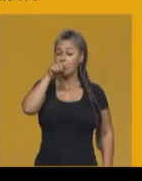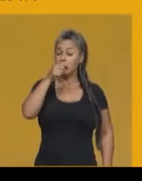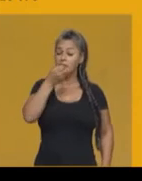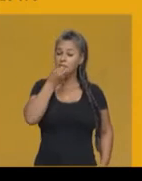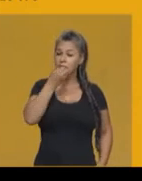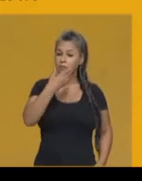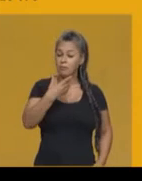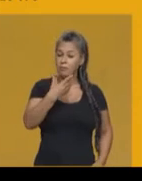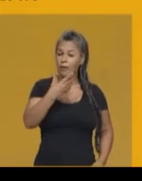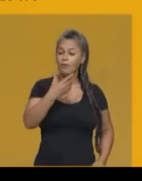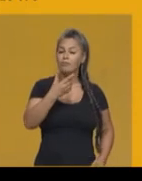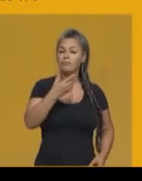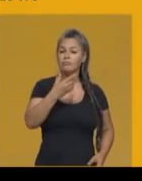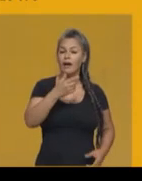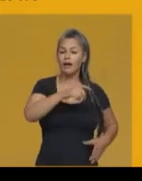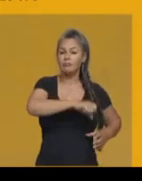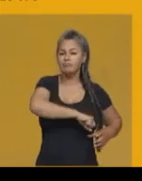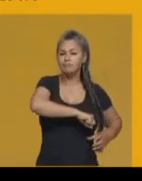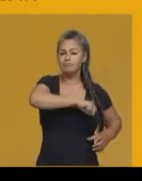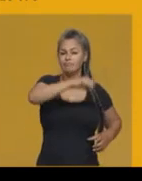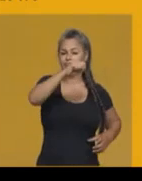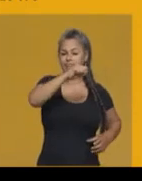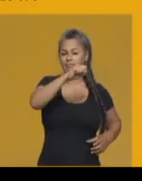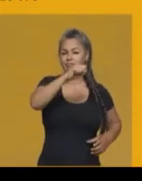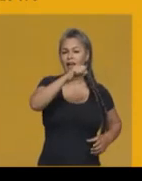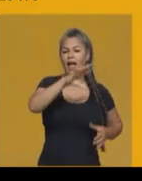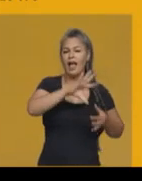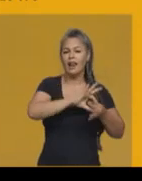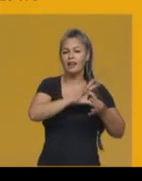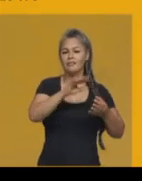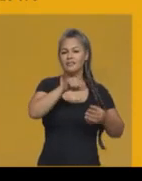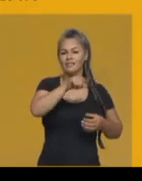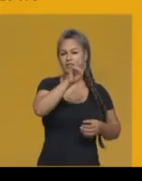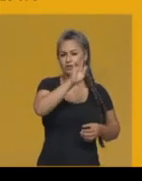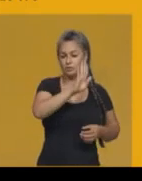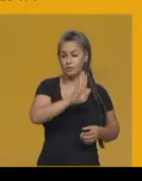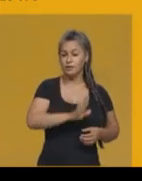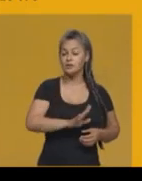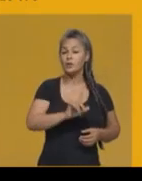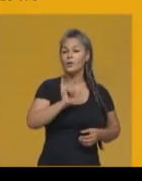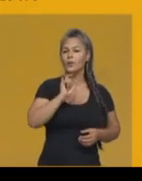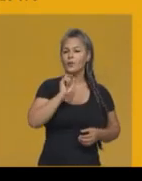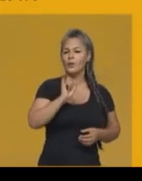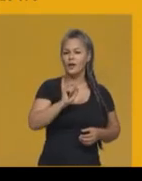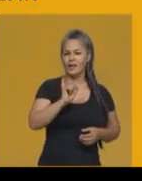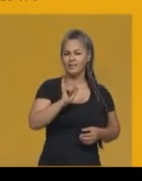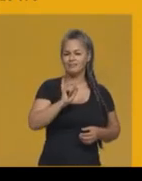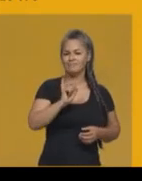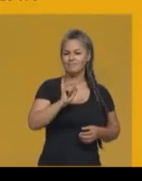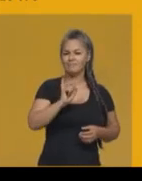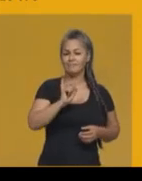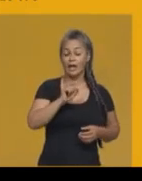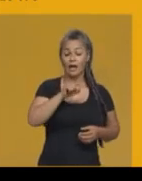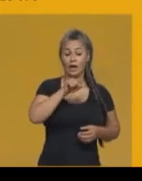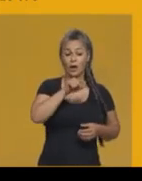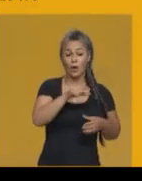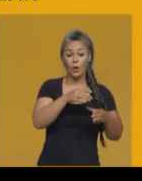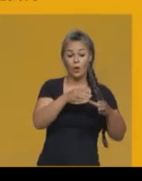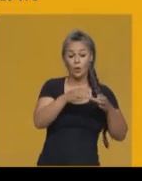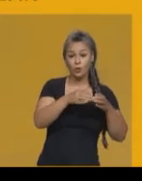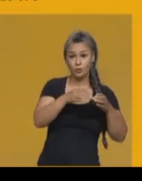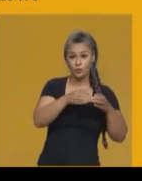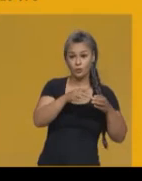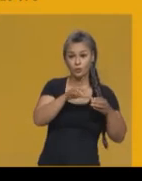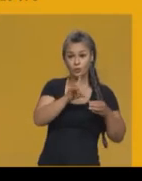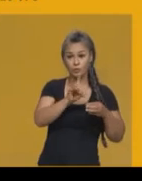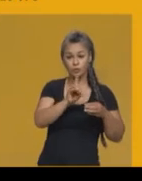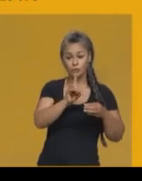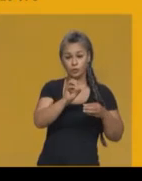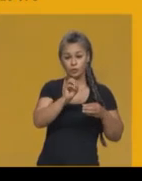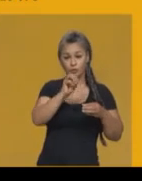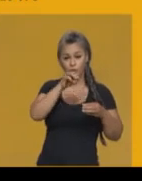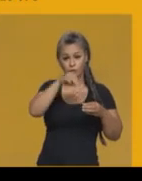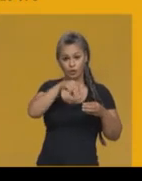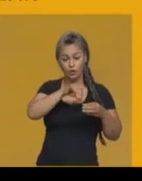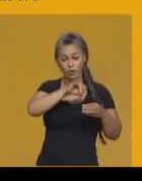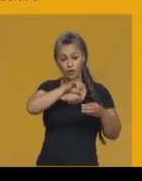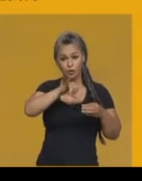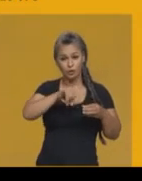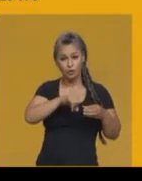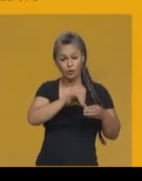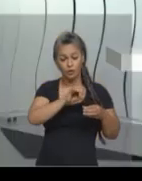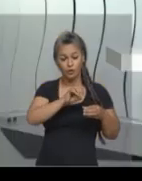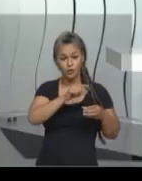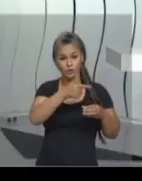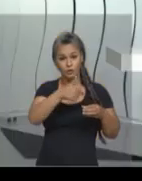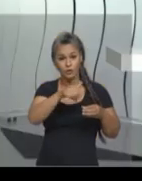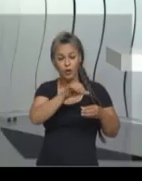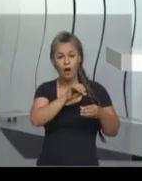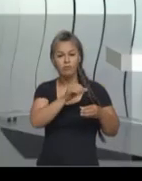foi o retorno de Dom João VI e de parte da corte portuguesa estabelecido no Rio de